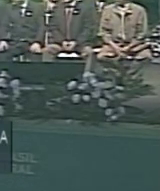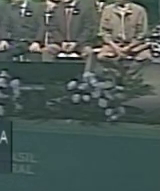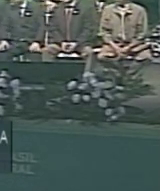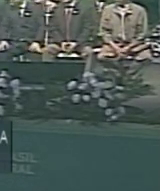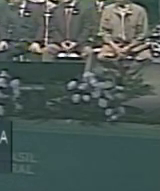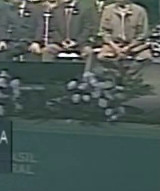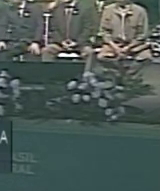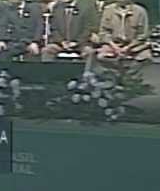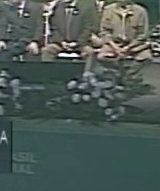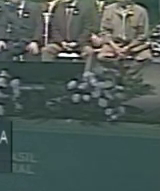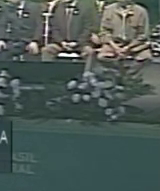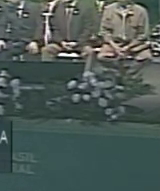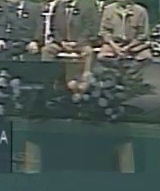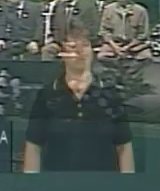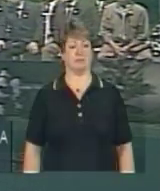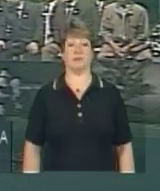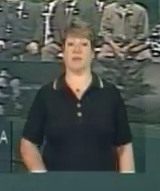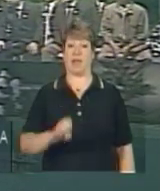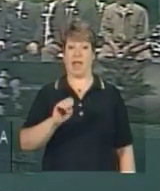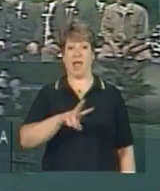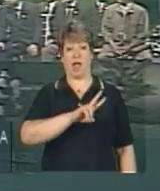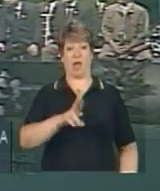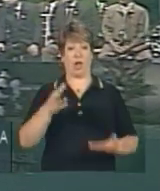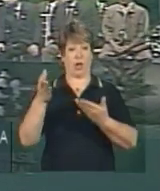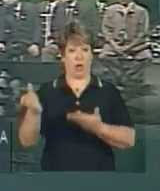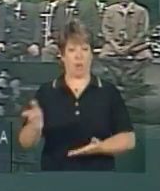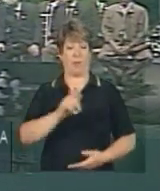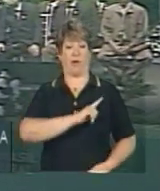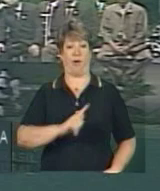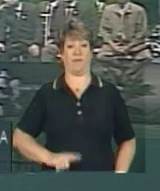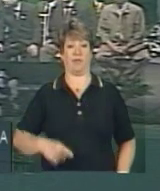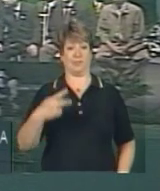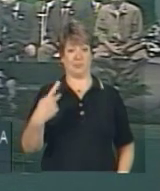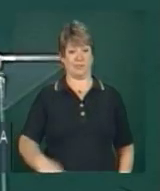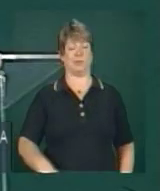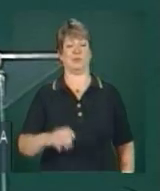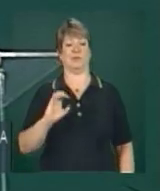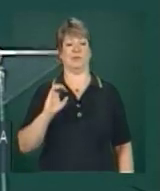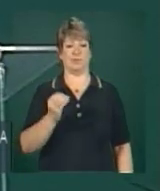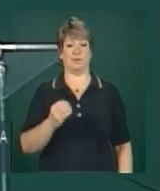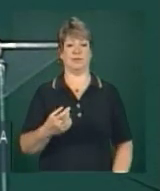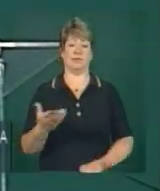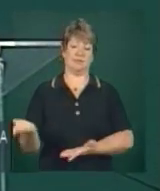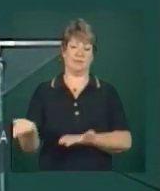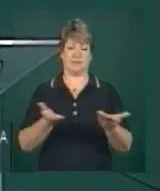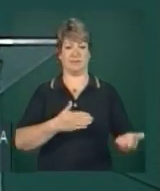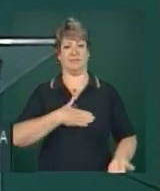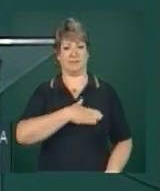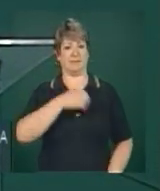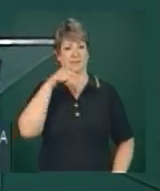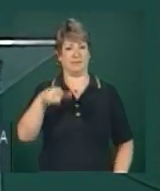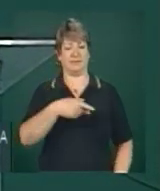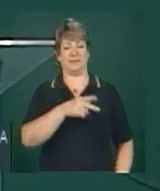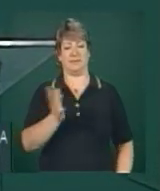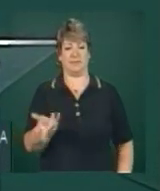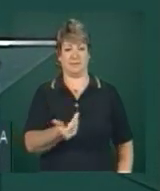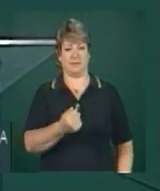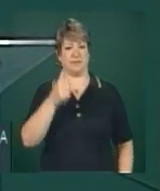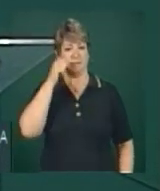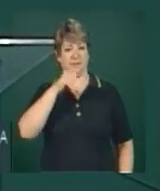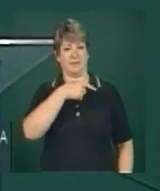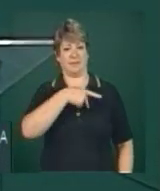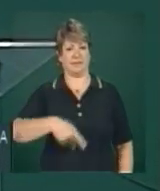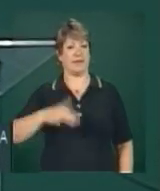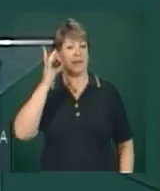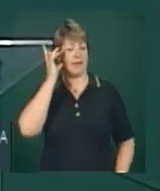Em nome do governador do Rio Grande do Sul, seja bem-vinda no solo gaúcho, excelentíssima senhora presidente da República